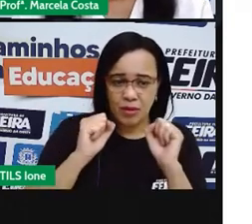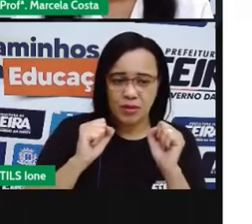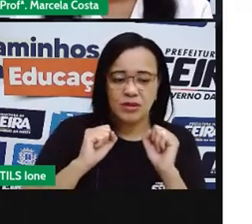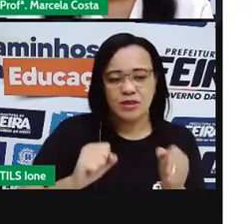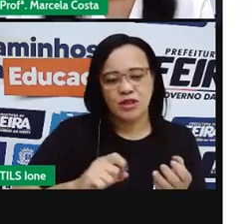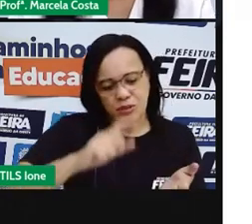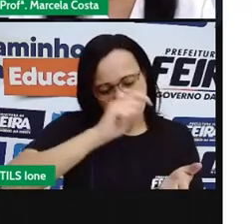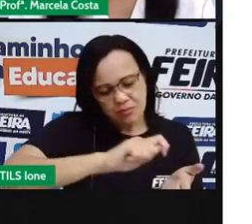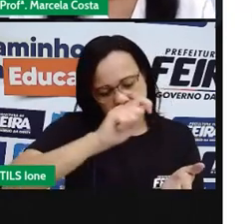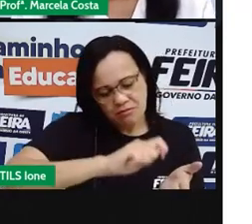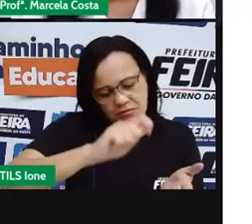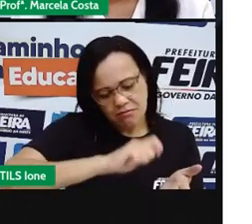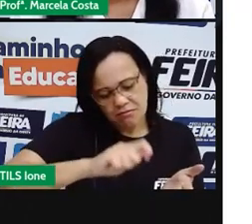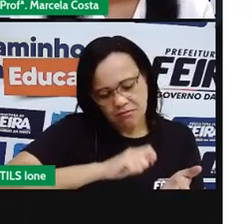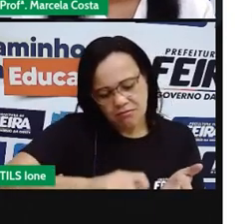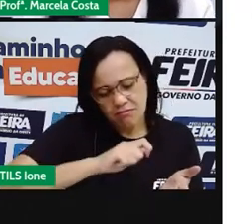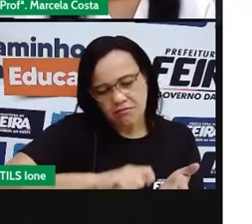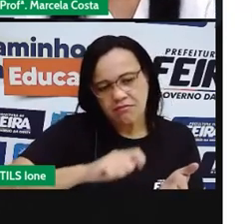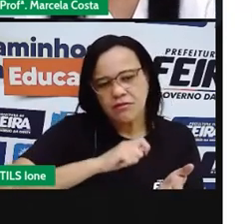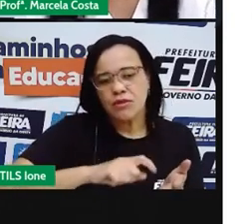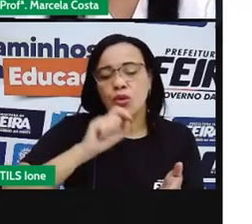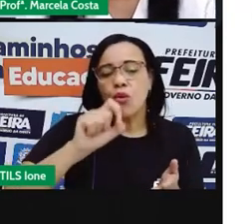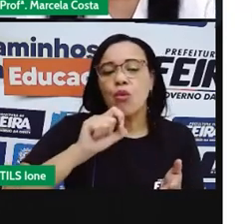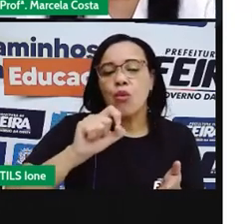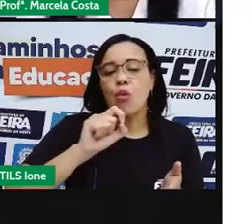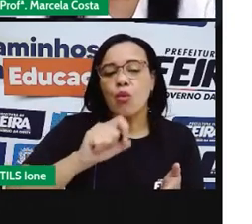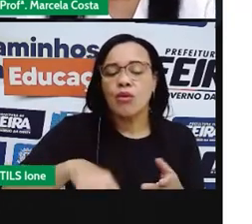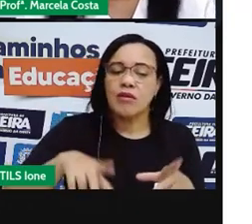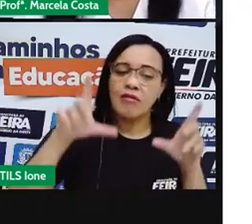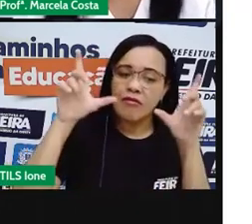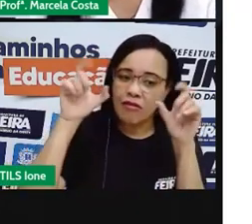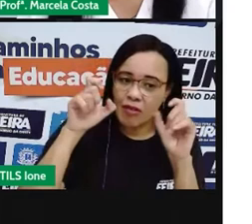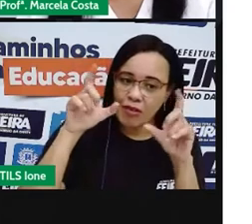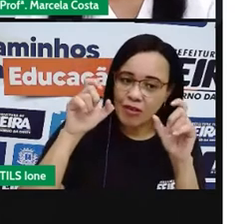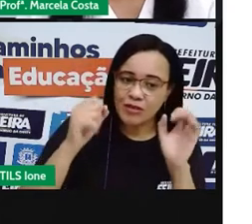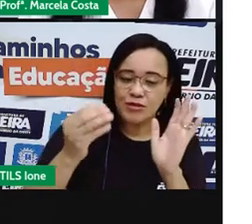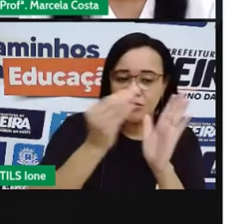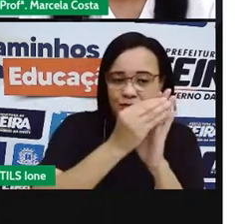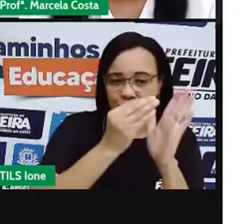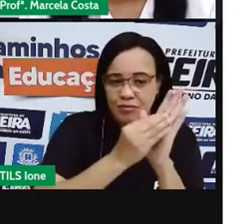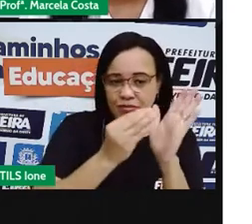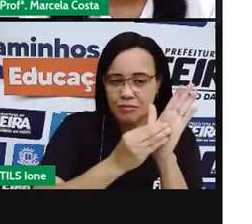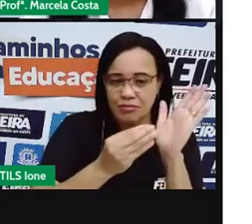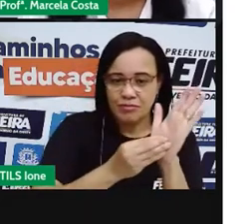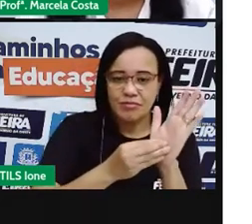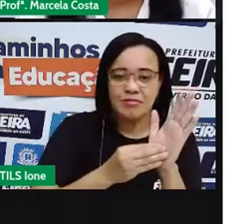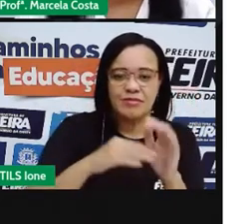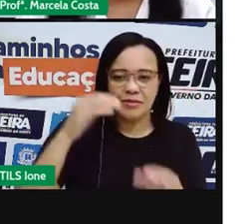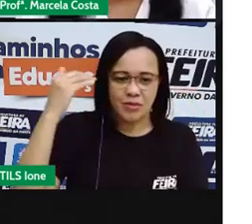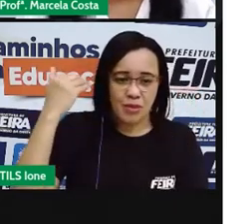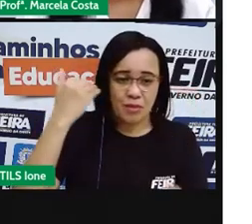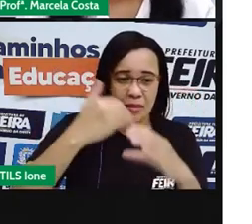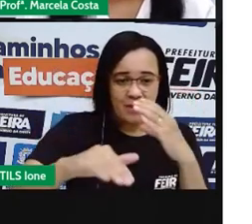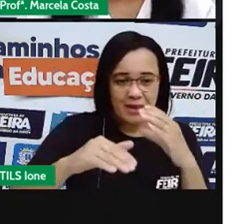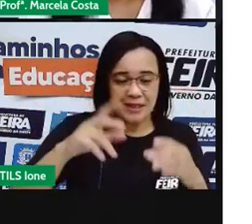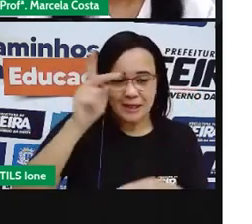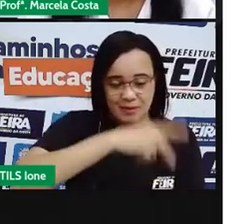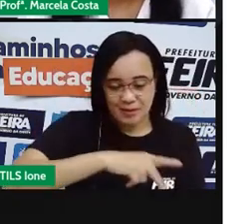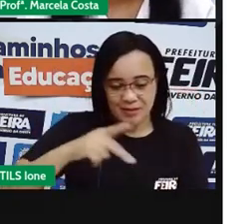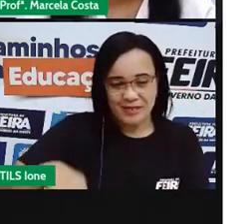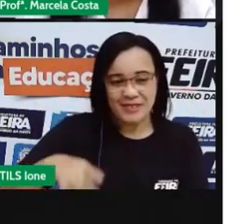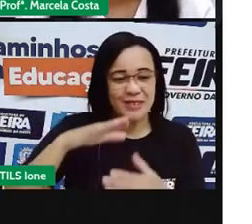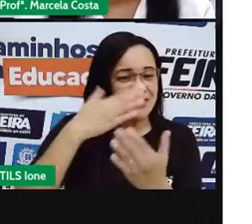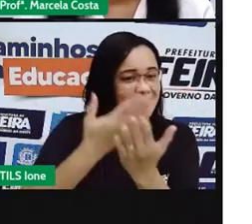registrar essa produção com a foto e aí você encaminha para que você entregue a sua escola